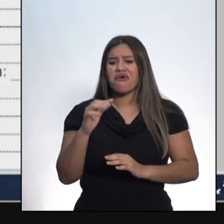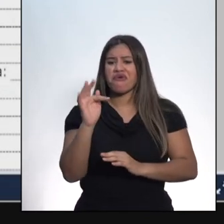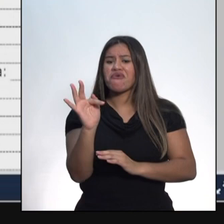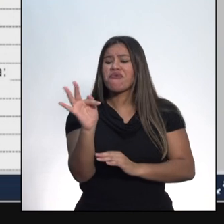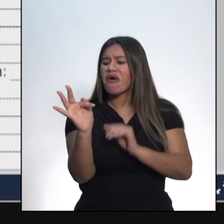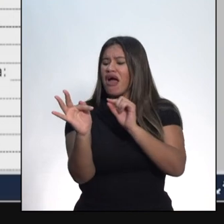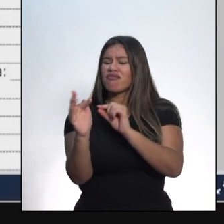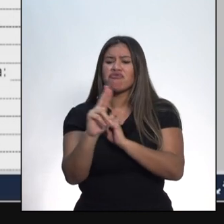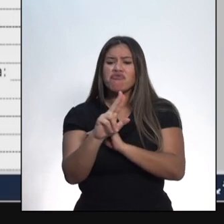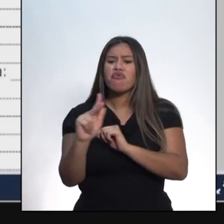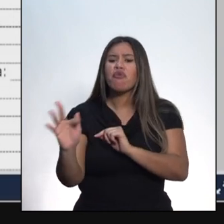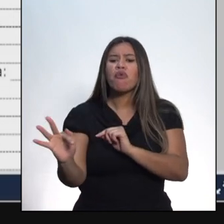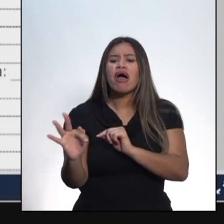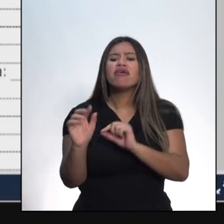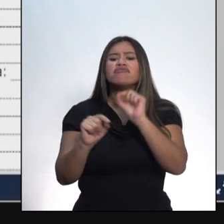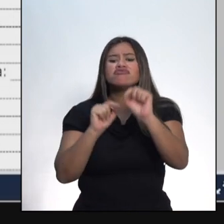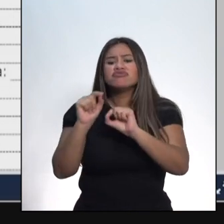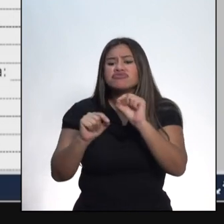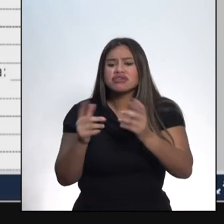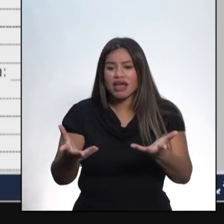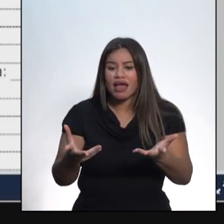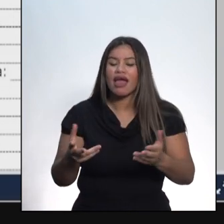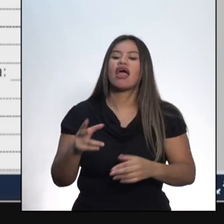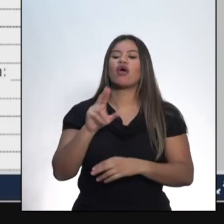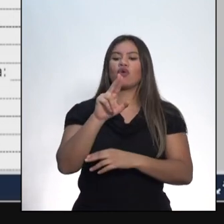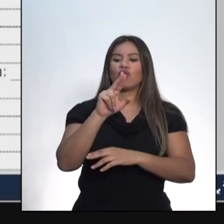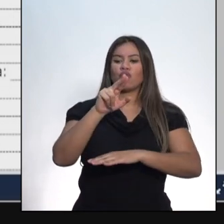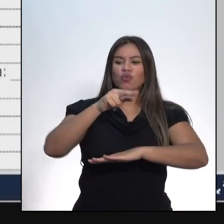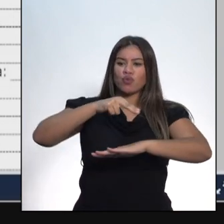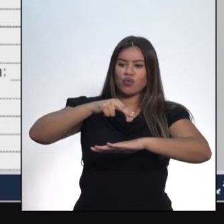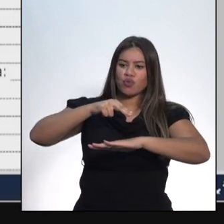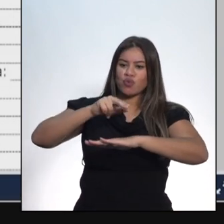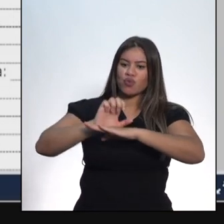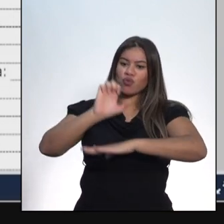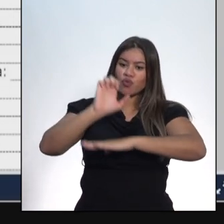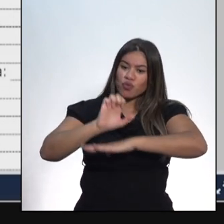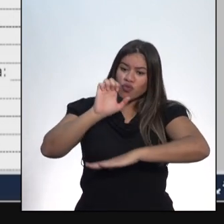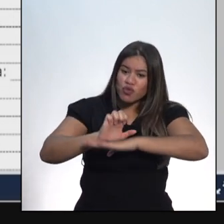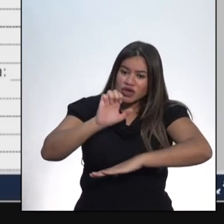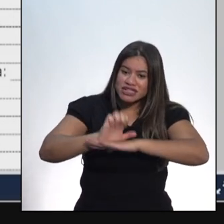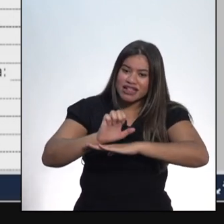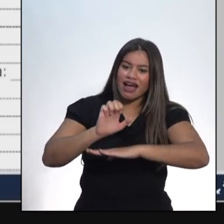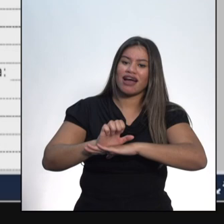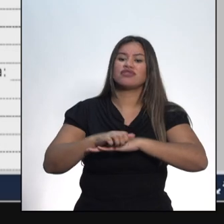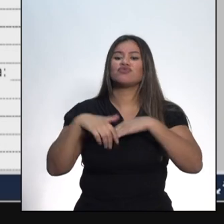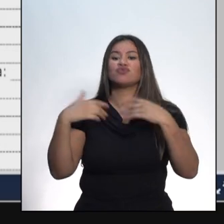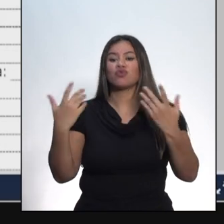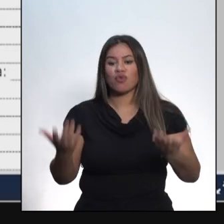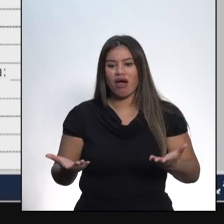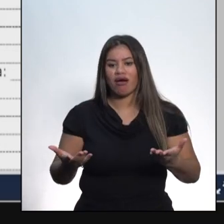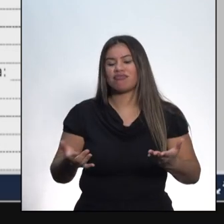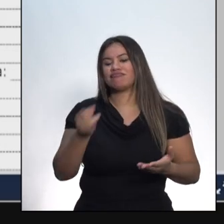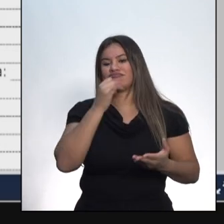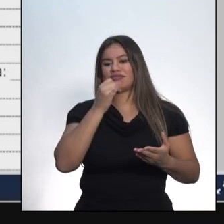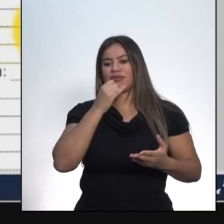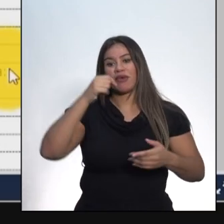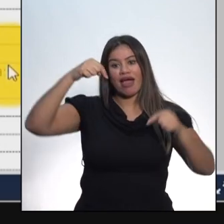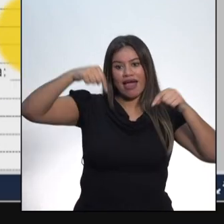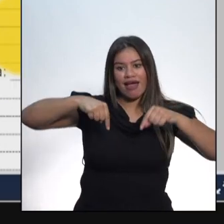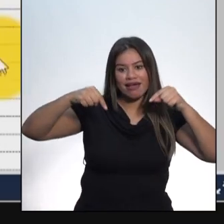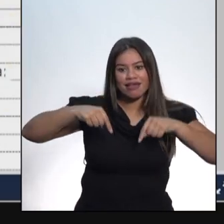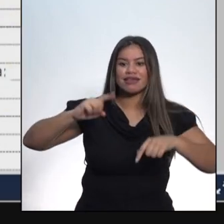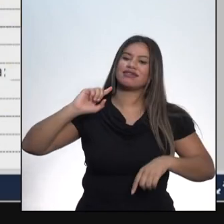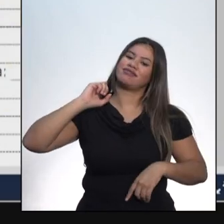o F. O F é a sua unidade federada. No meu caso, aqui, eu resido na unidade federada de